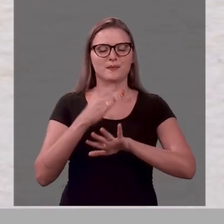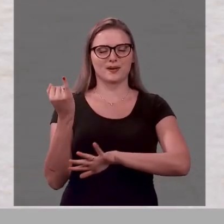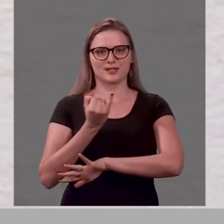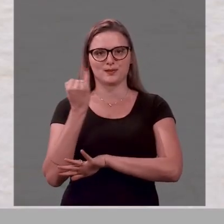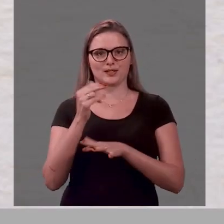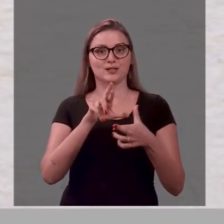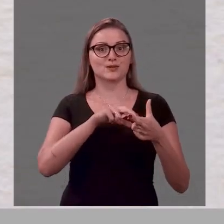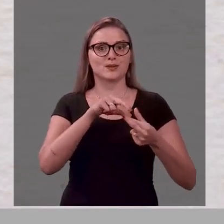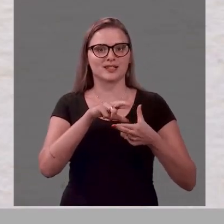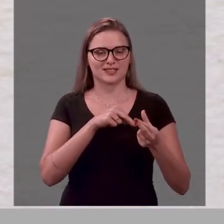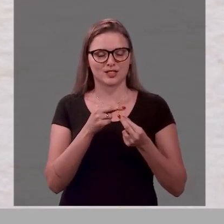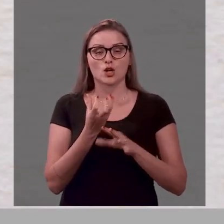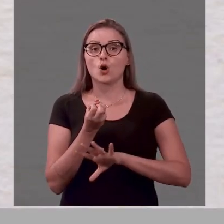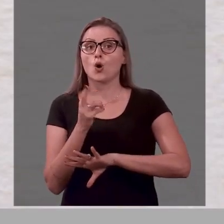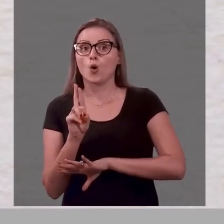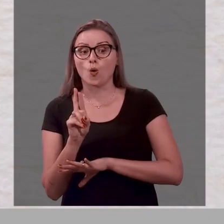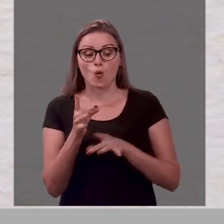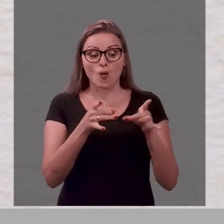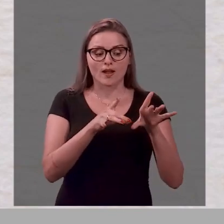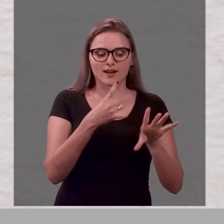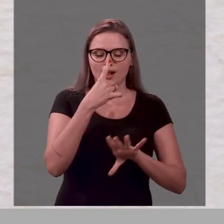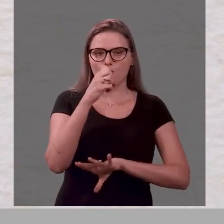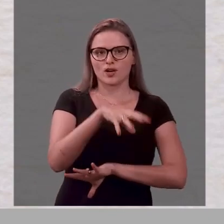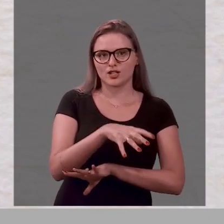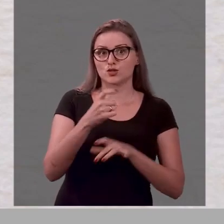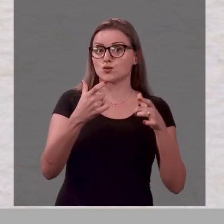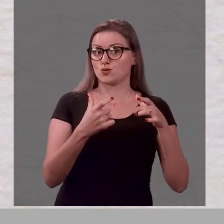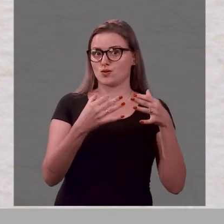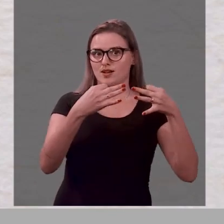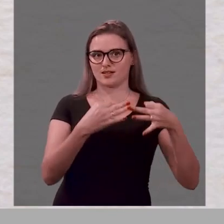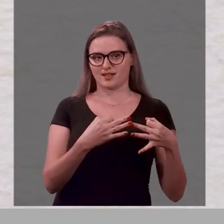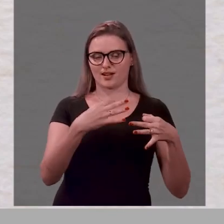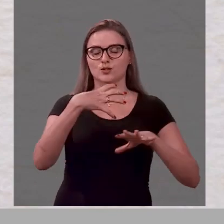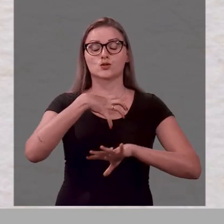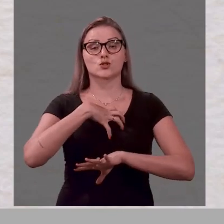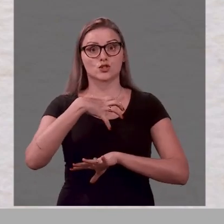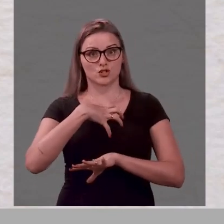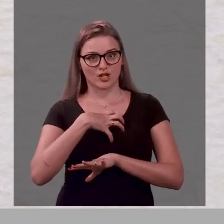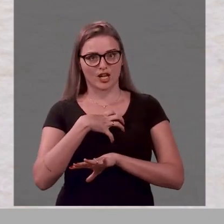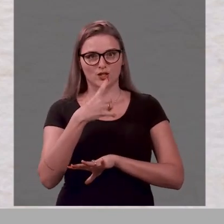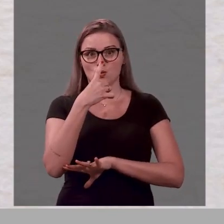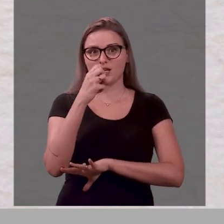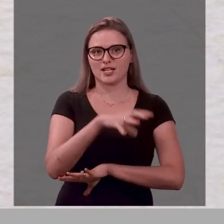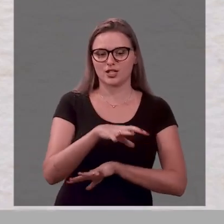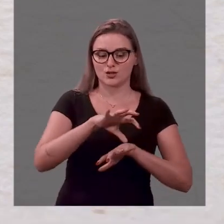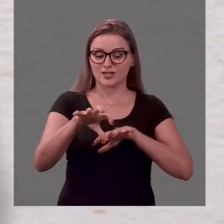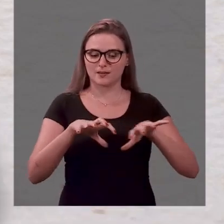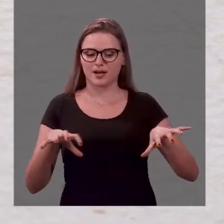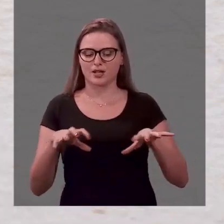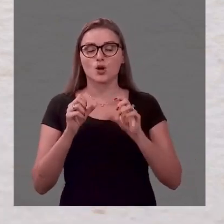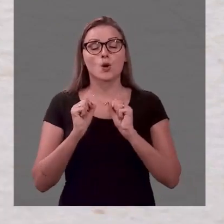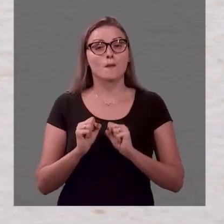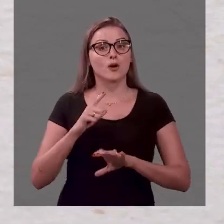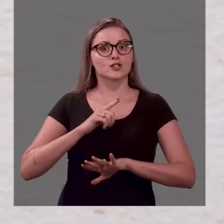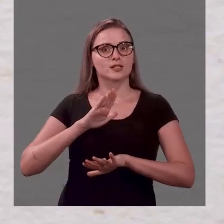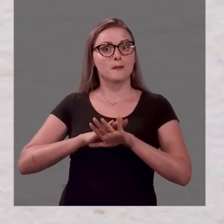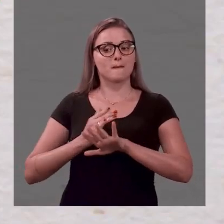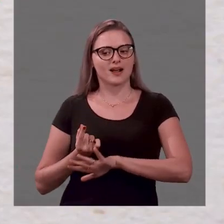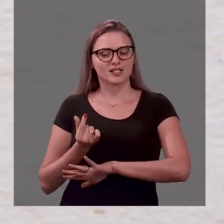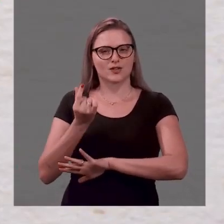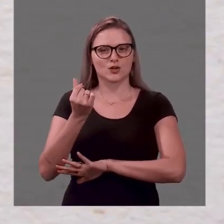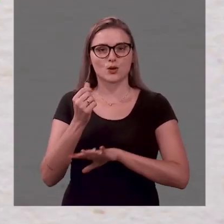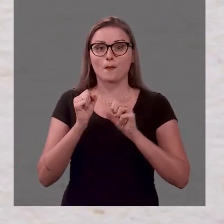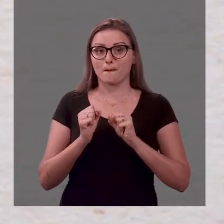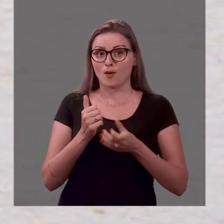reciclagem ou destinação final adequada, e também o mais importante. Assim, o resíduo passa a ter maior